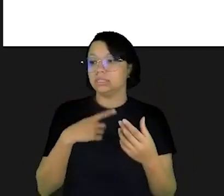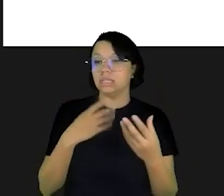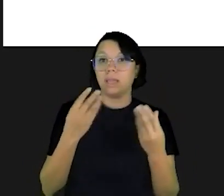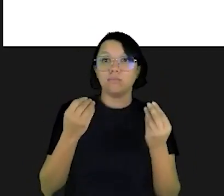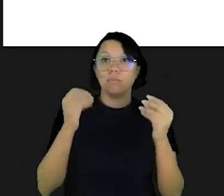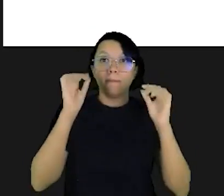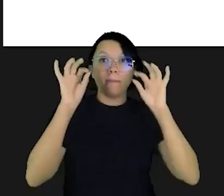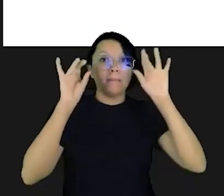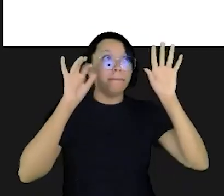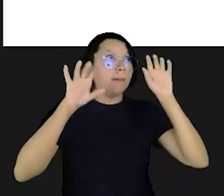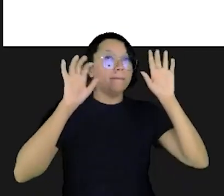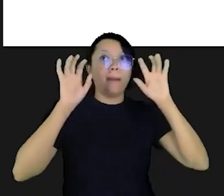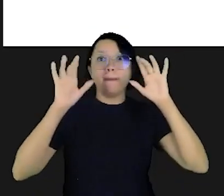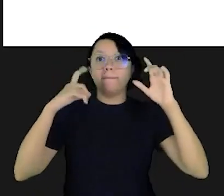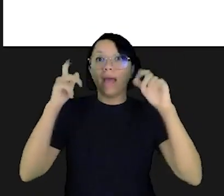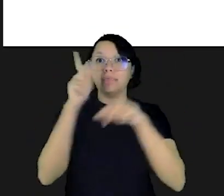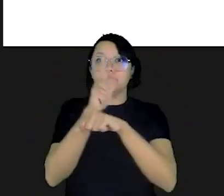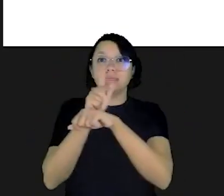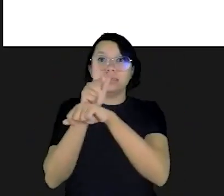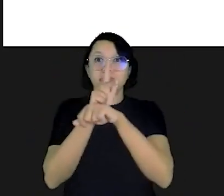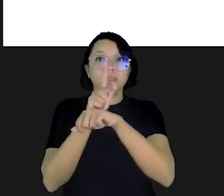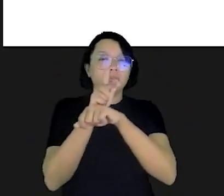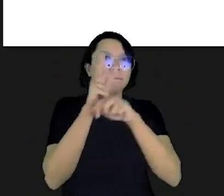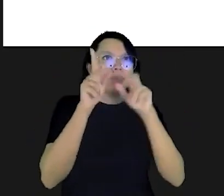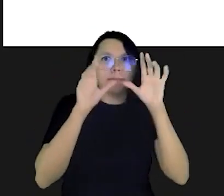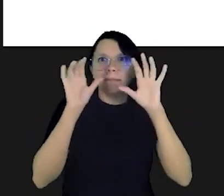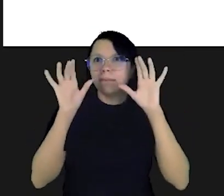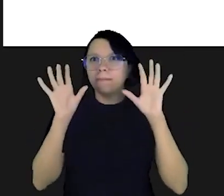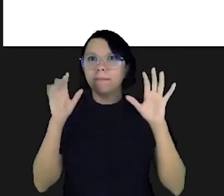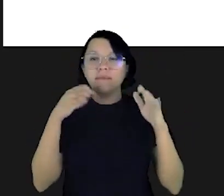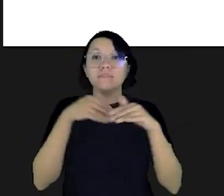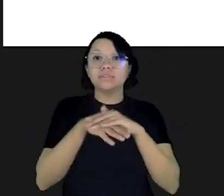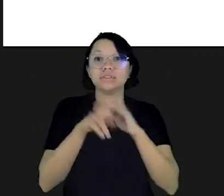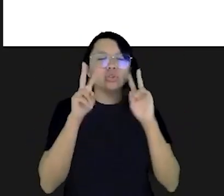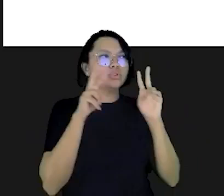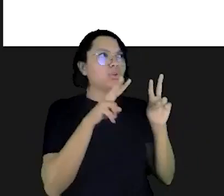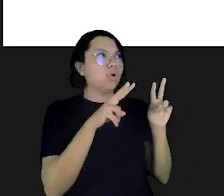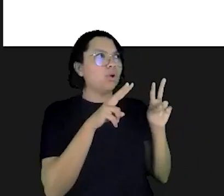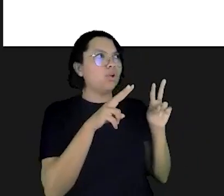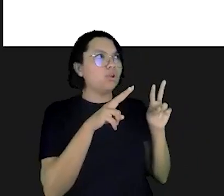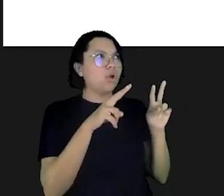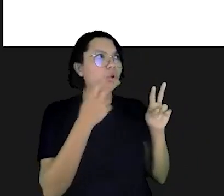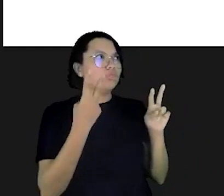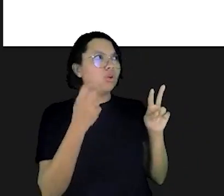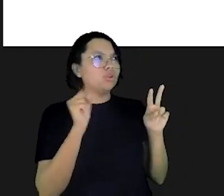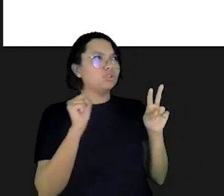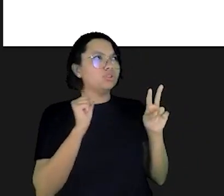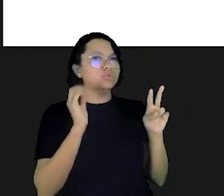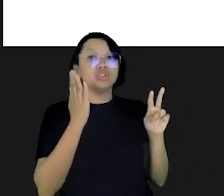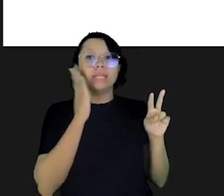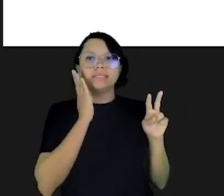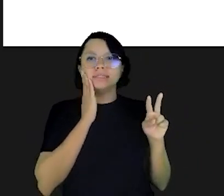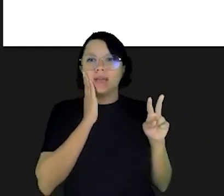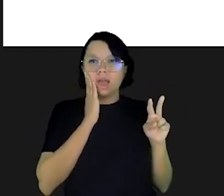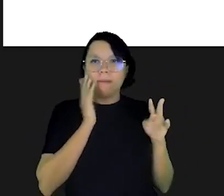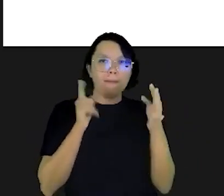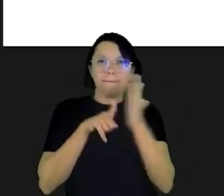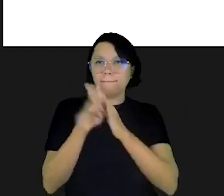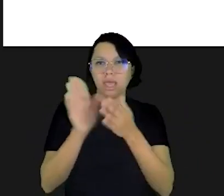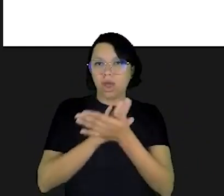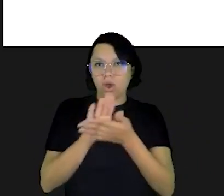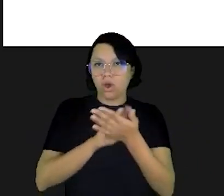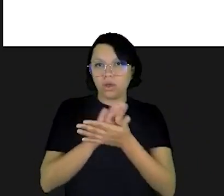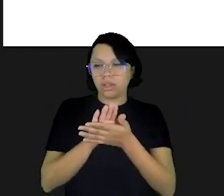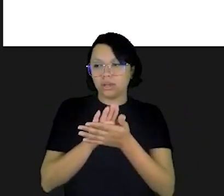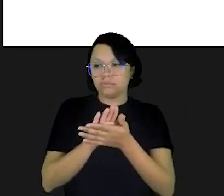você está com um monte de eletrodozinho ali você está com sensor em todo canto tem câmera filmando você você entrou olhou por